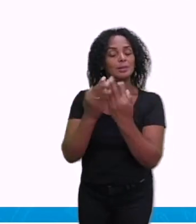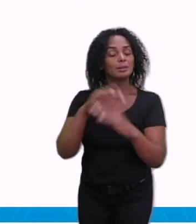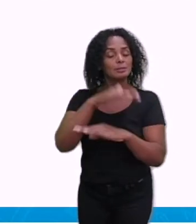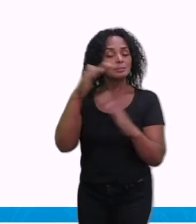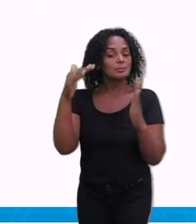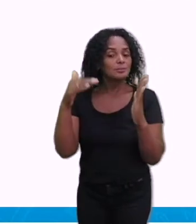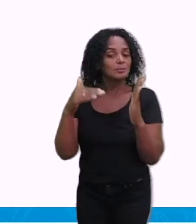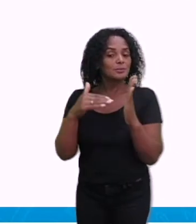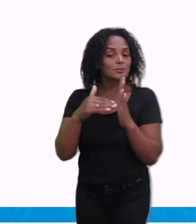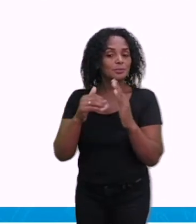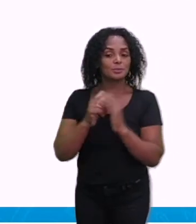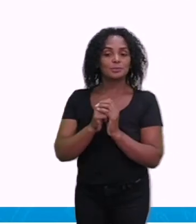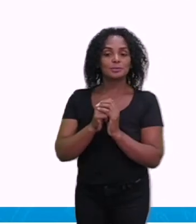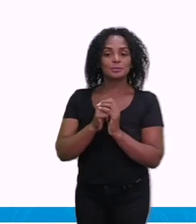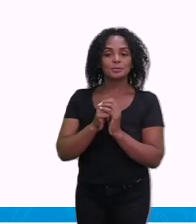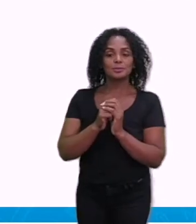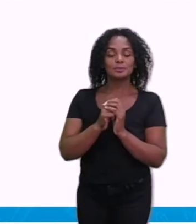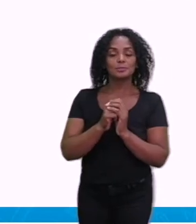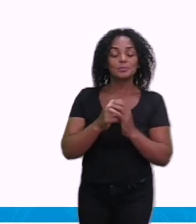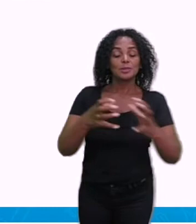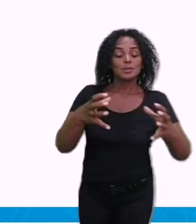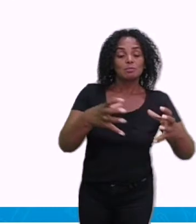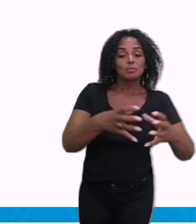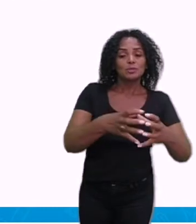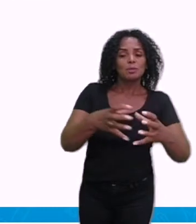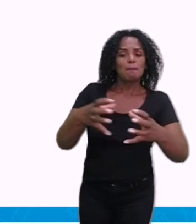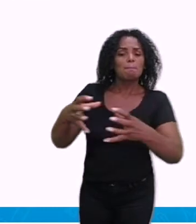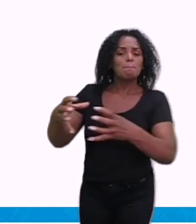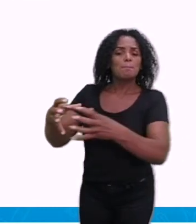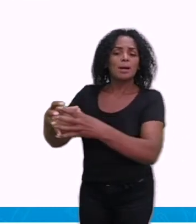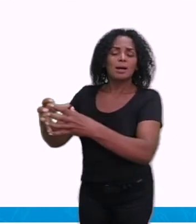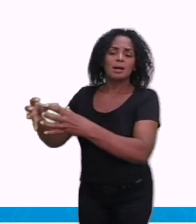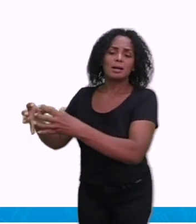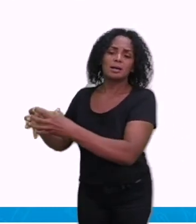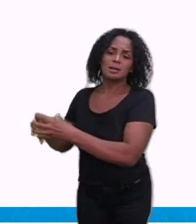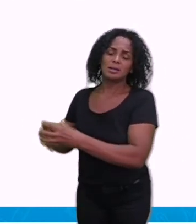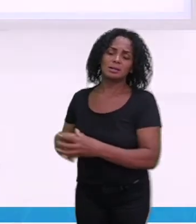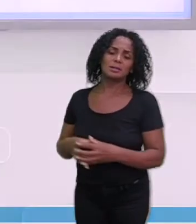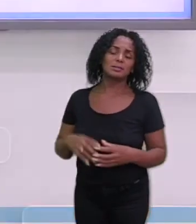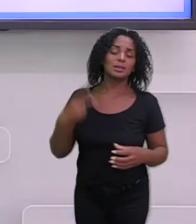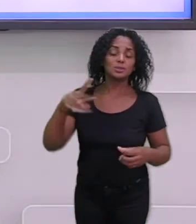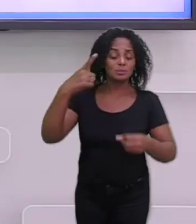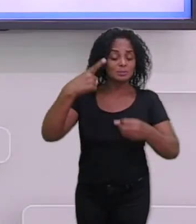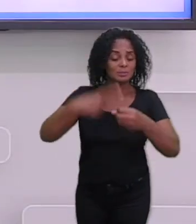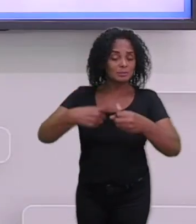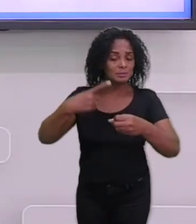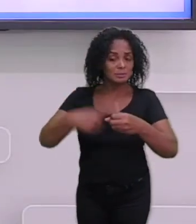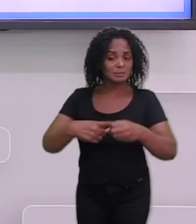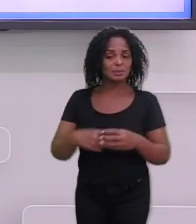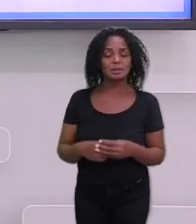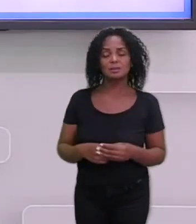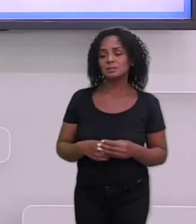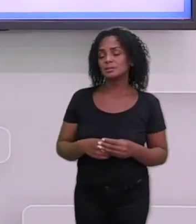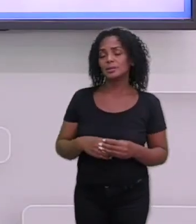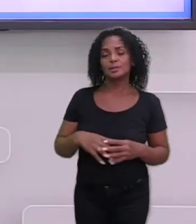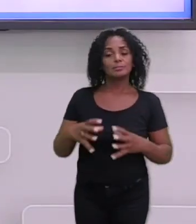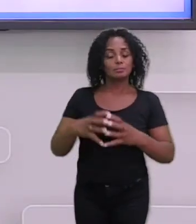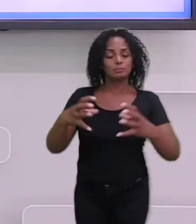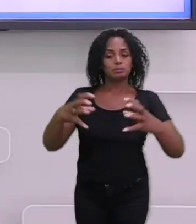e assim, o seu bairro vai ser infestado, a sua cidade e por aí vai.